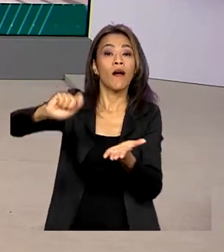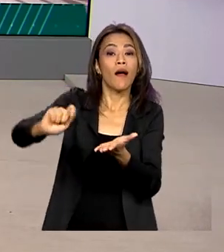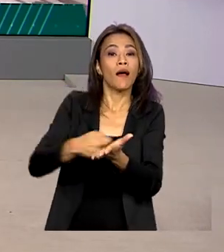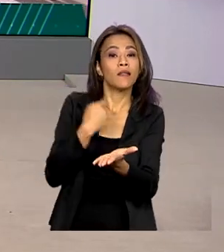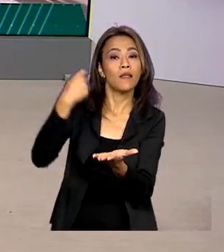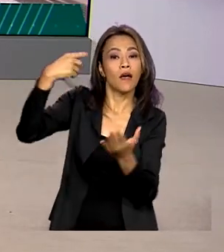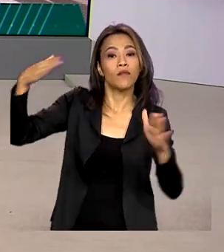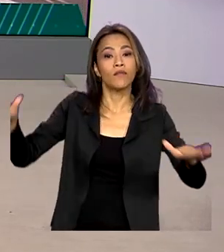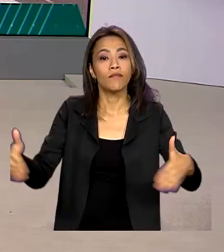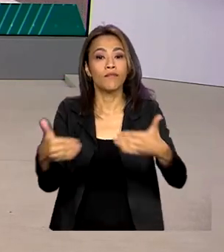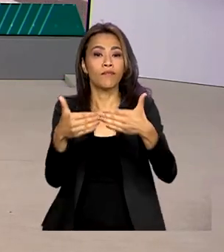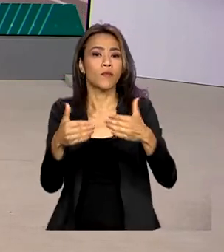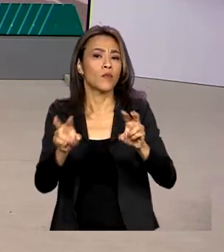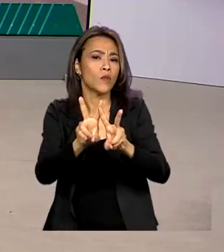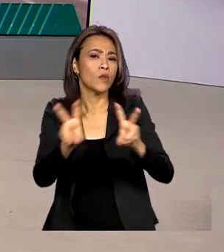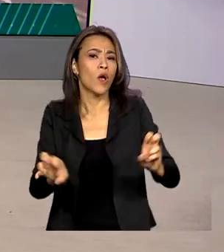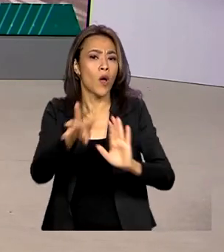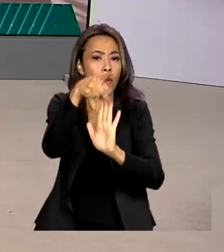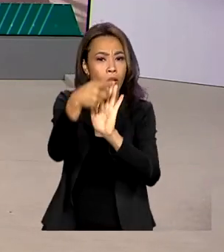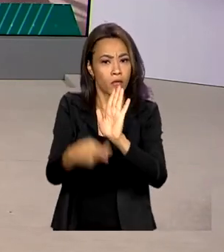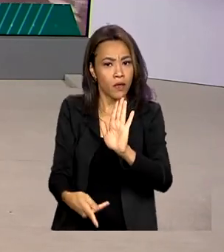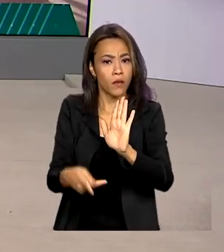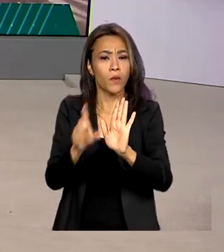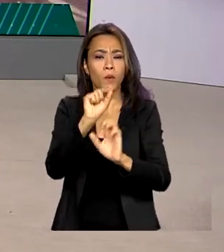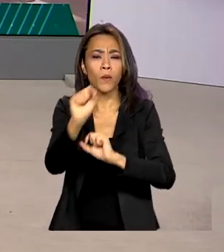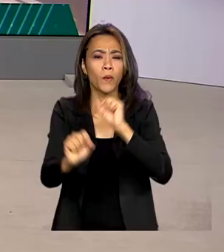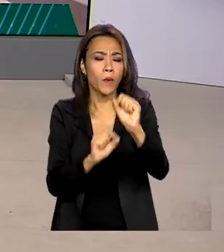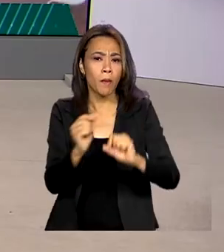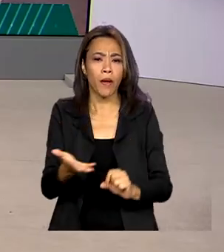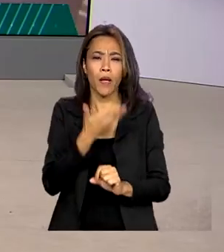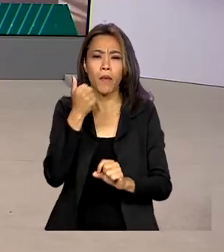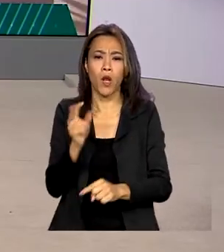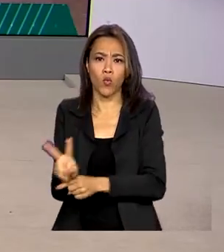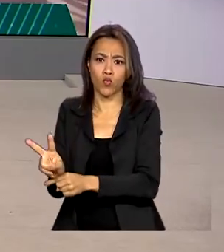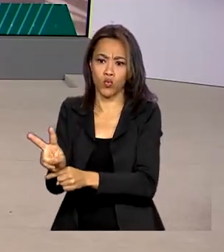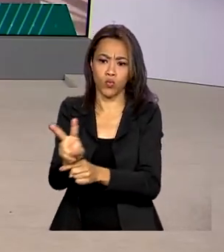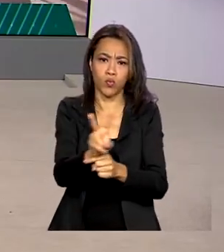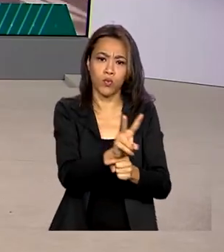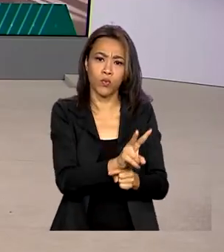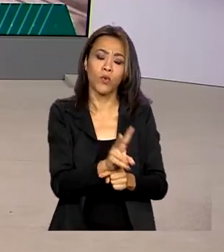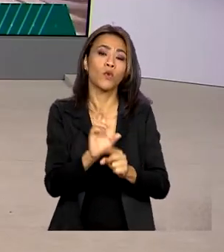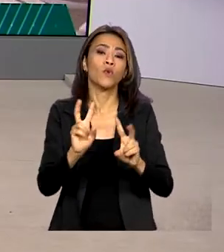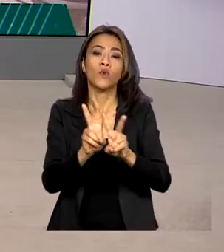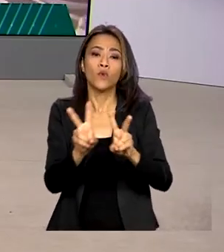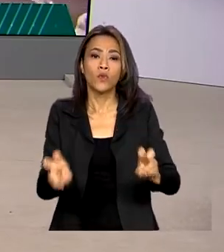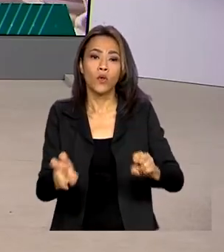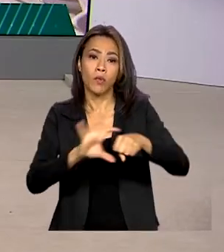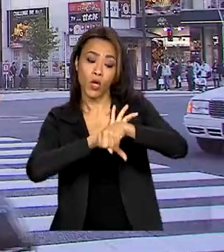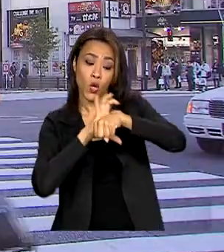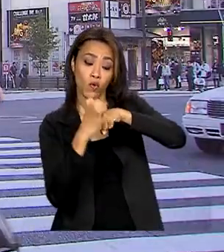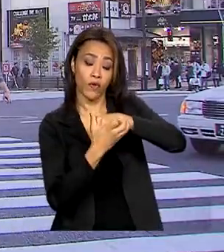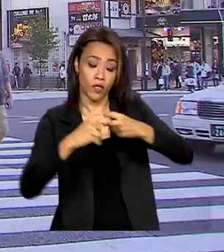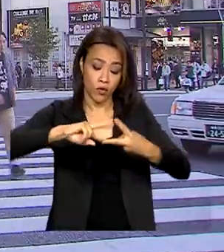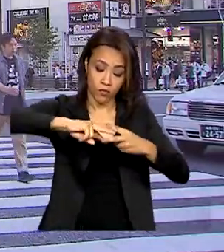acordo básico sobre o projeto para aprimorar a rede de monitoramento genômico para a Covid-19.